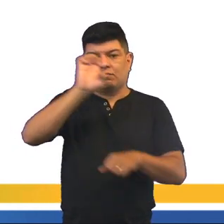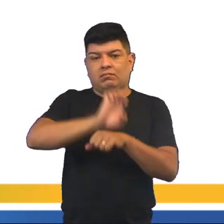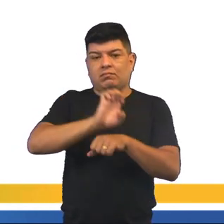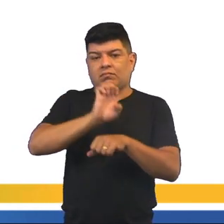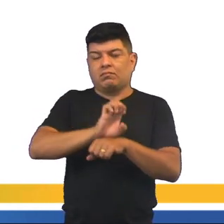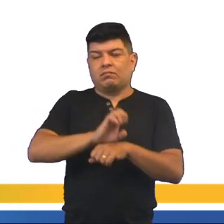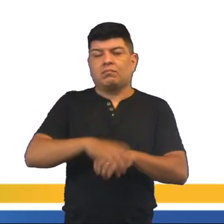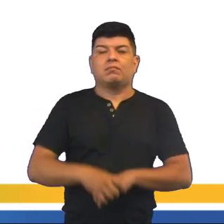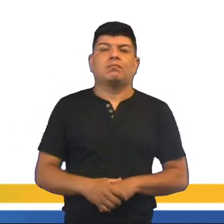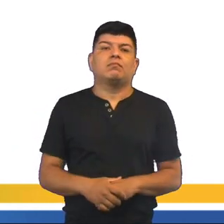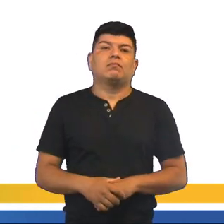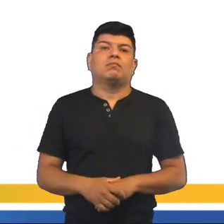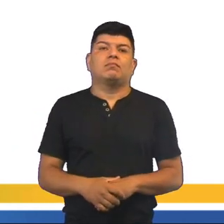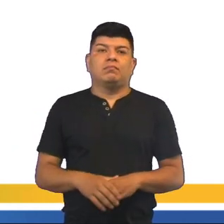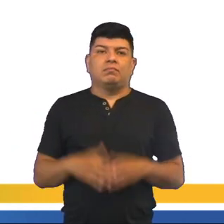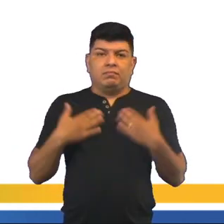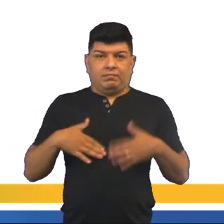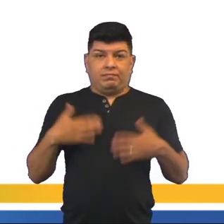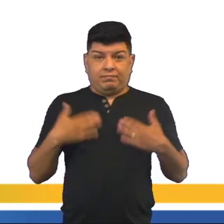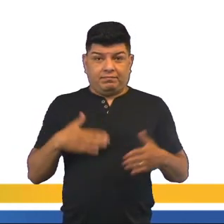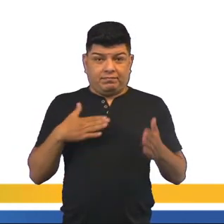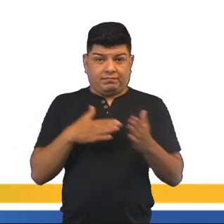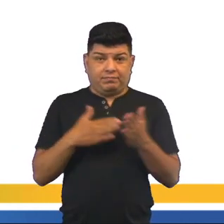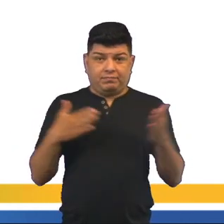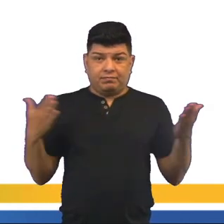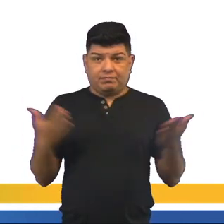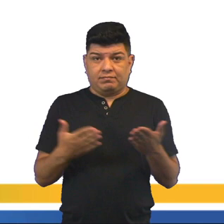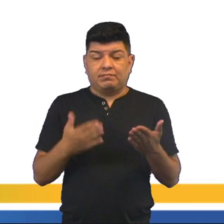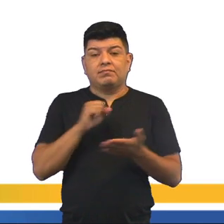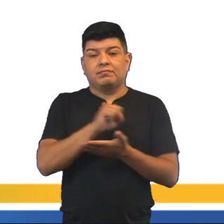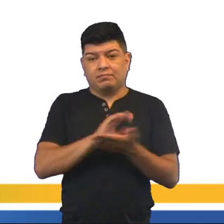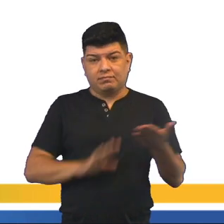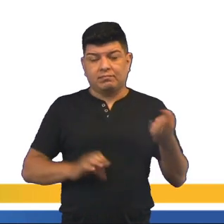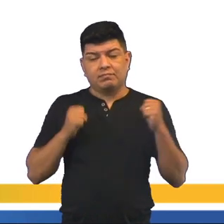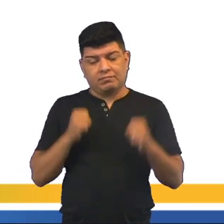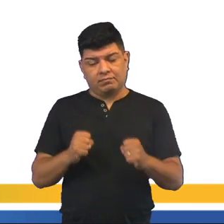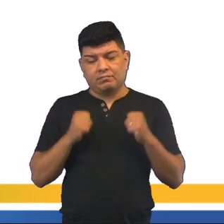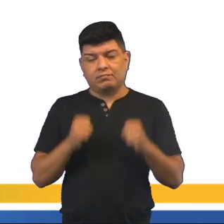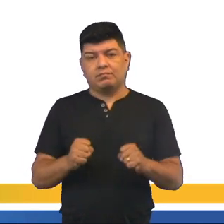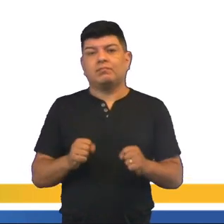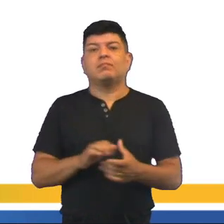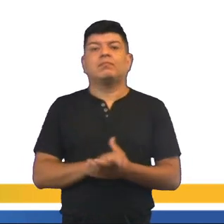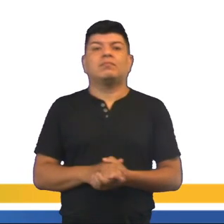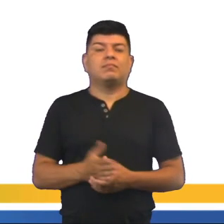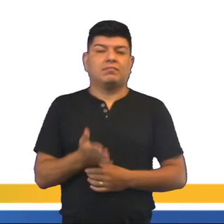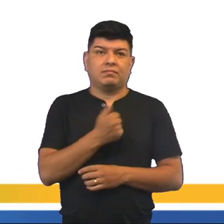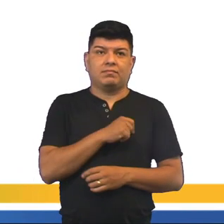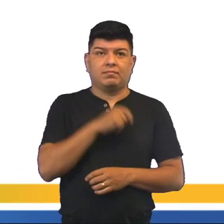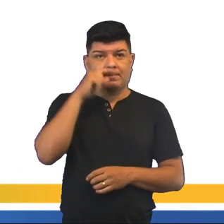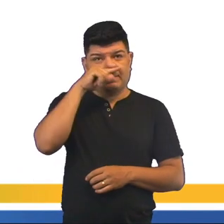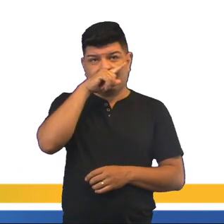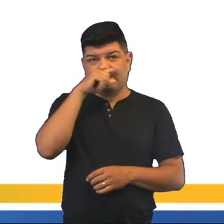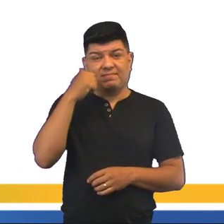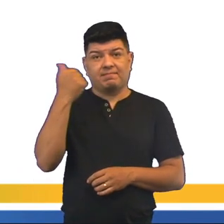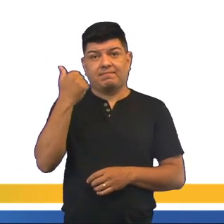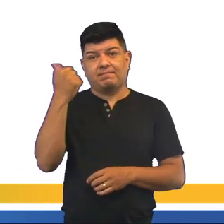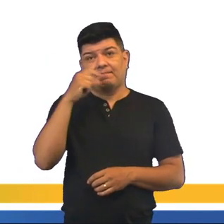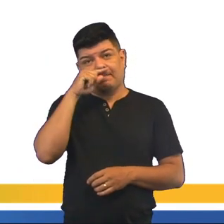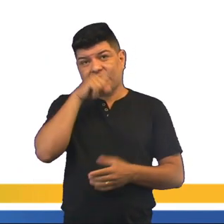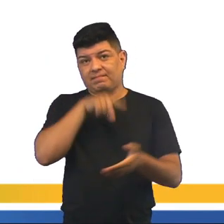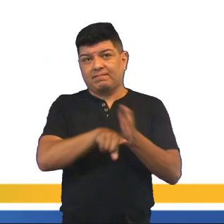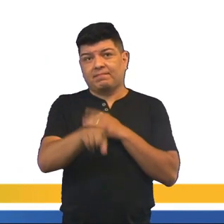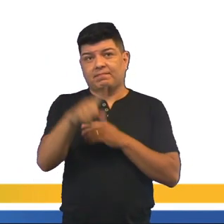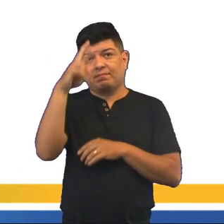Estado intervenha. Tranquilo até aqui? Podemos praticar as questões? Então, vamos lá. A primeira